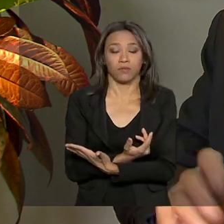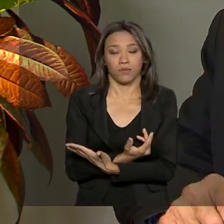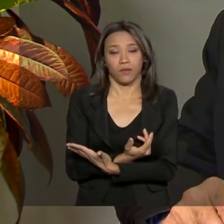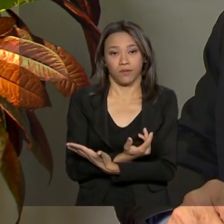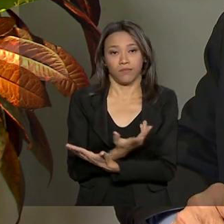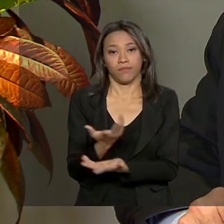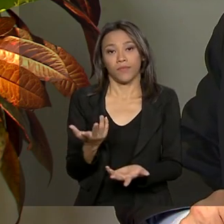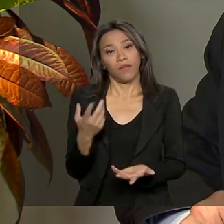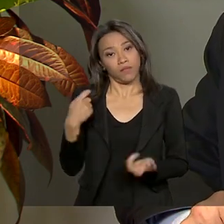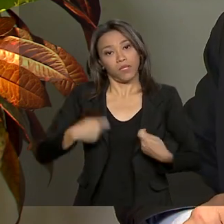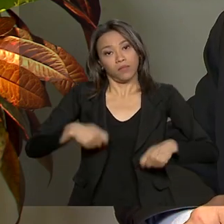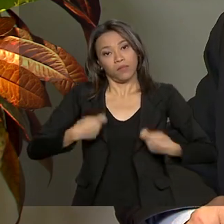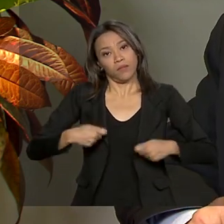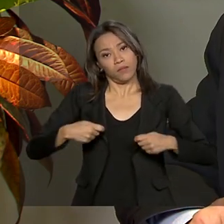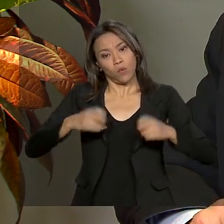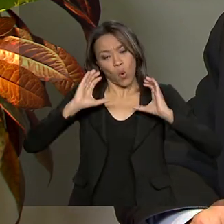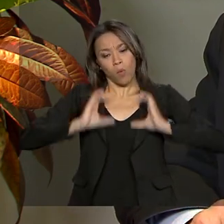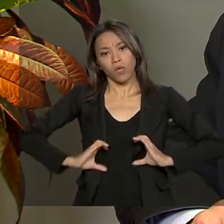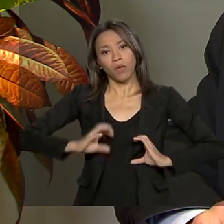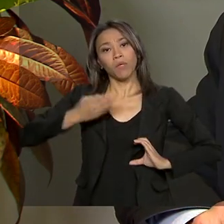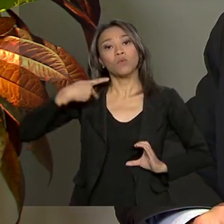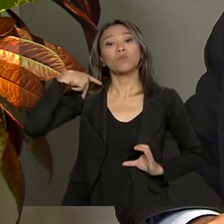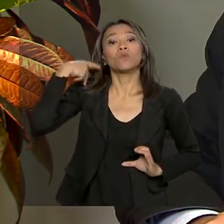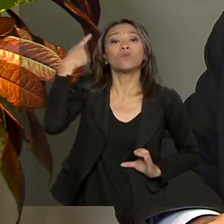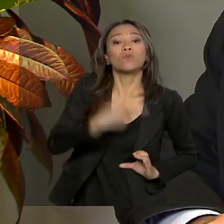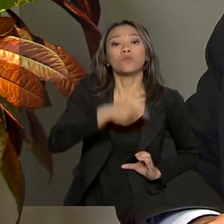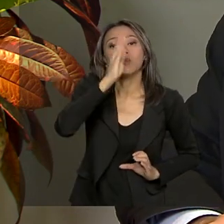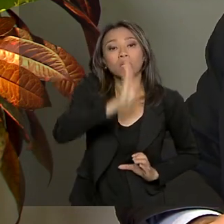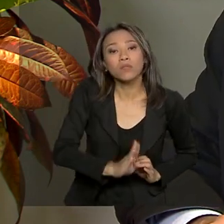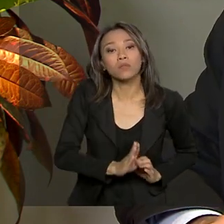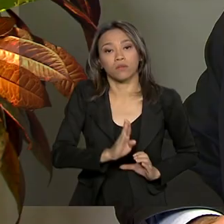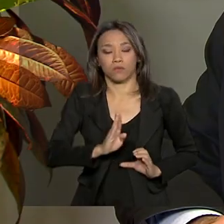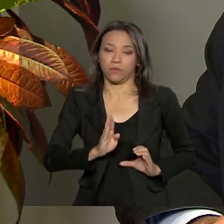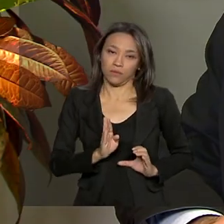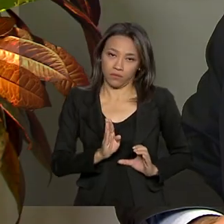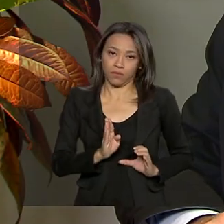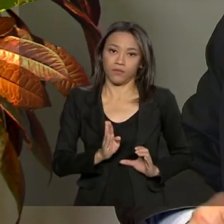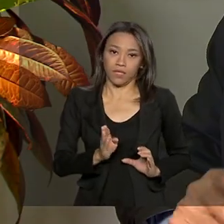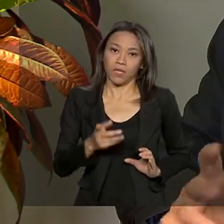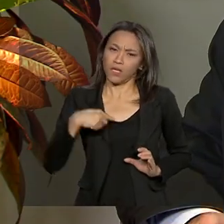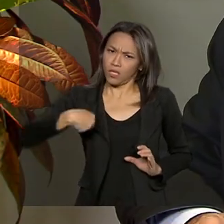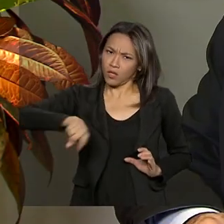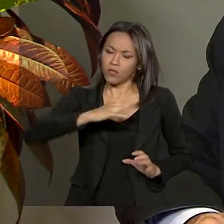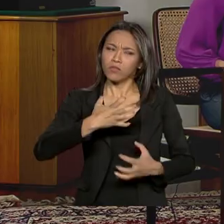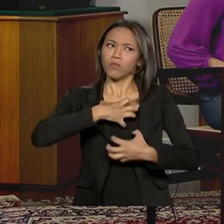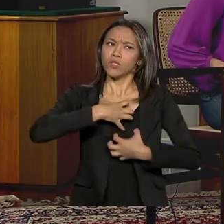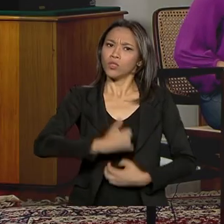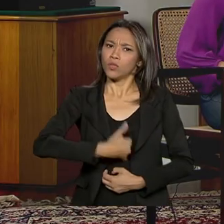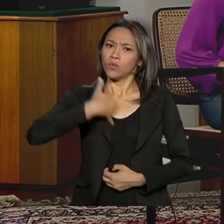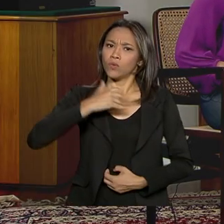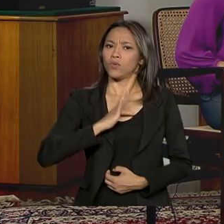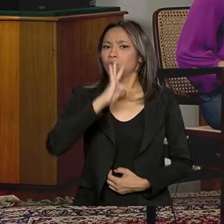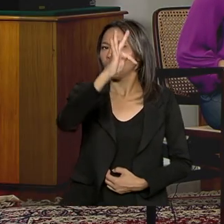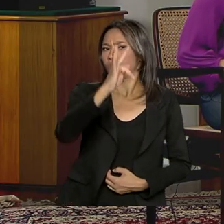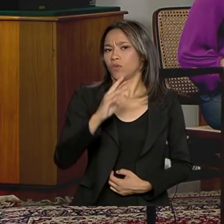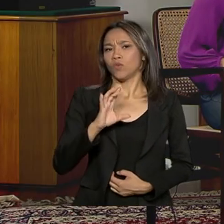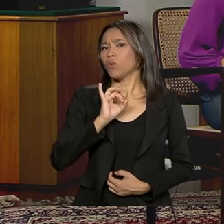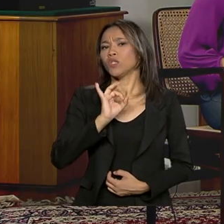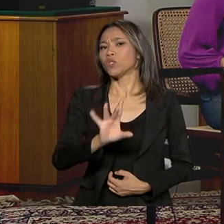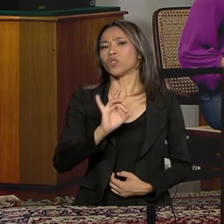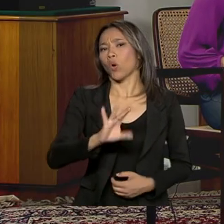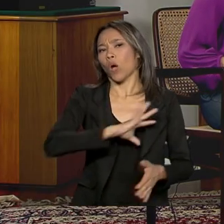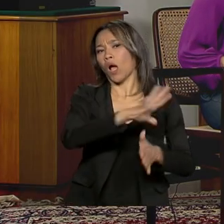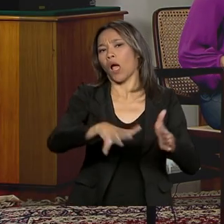Esse comportamento tem que ser uma coisa nossa, iniciativa nossa, e isso vai nos orgulhar no futuro. Não é só a Amazônia que tem que se